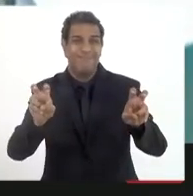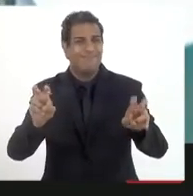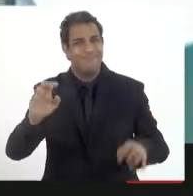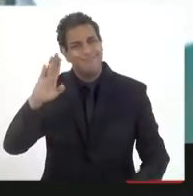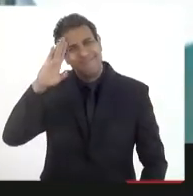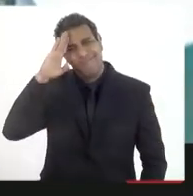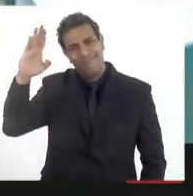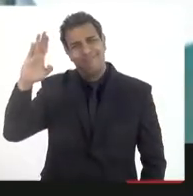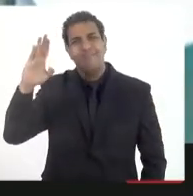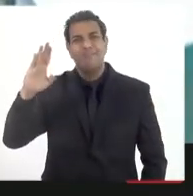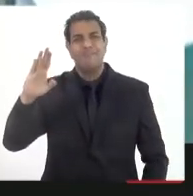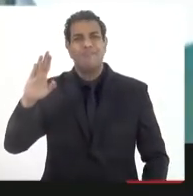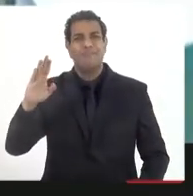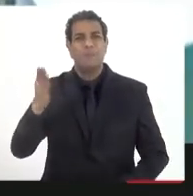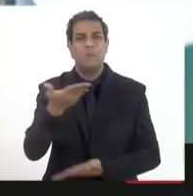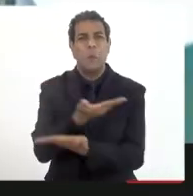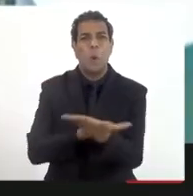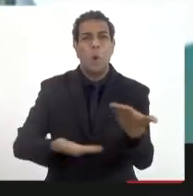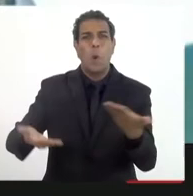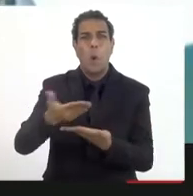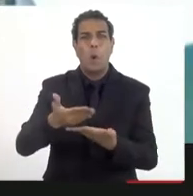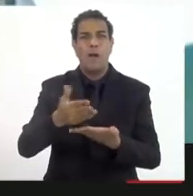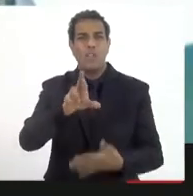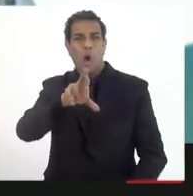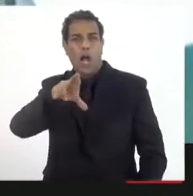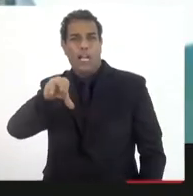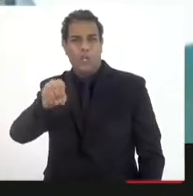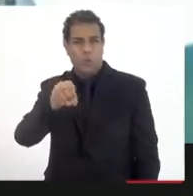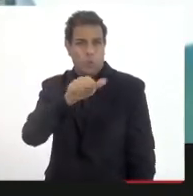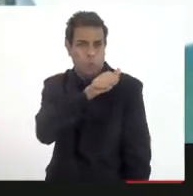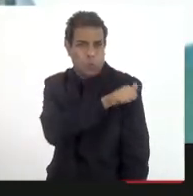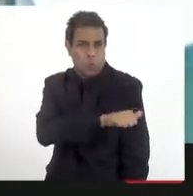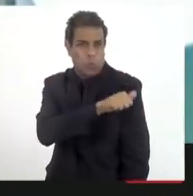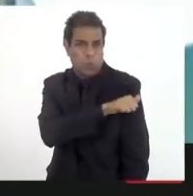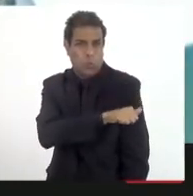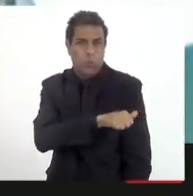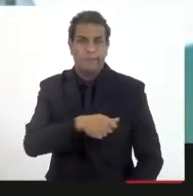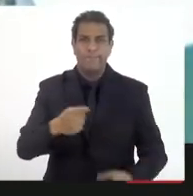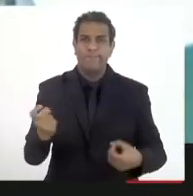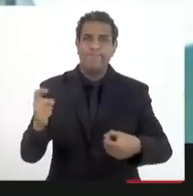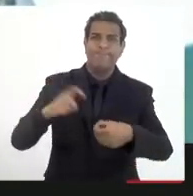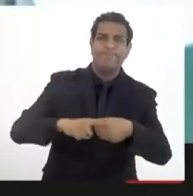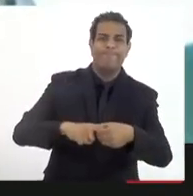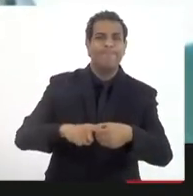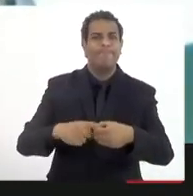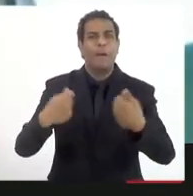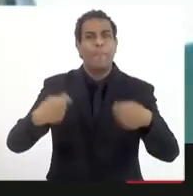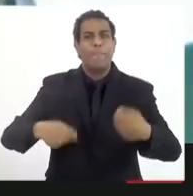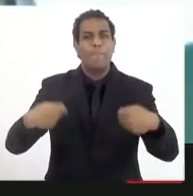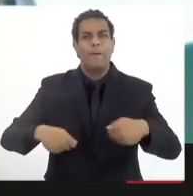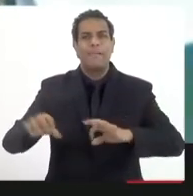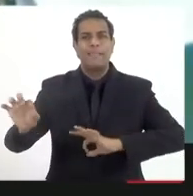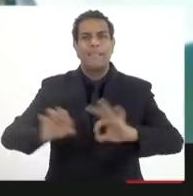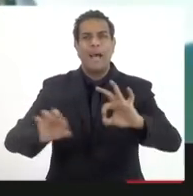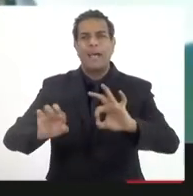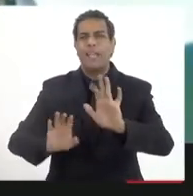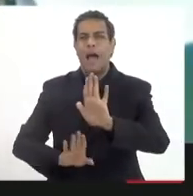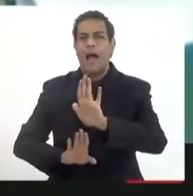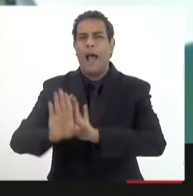fundamentalmente, a integração territorial do Rio de Janeiro está na dependência de um forte investimento em infraestrutura,